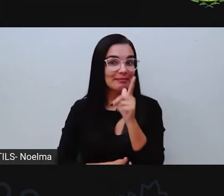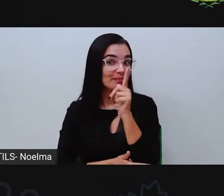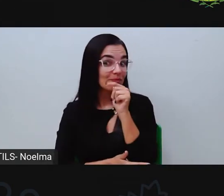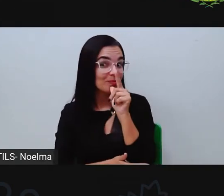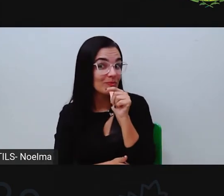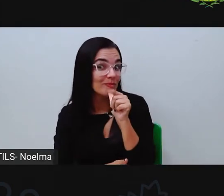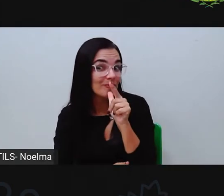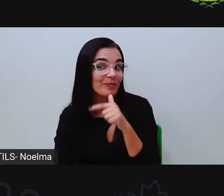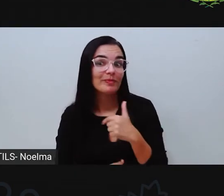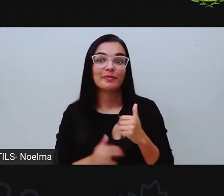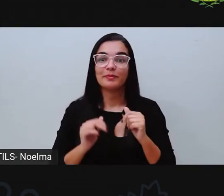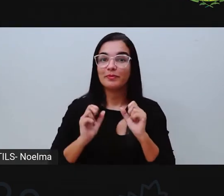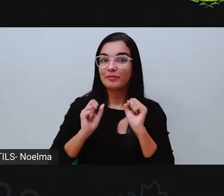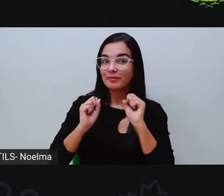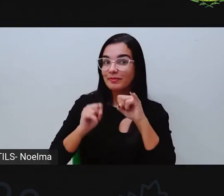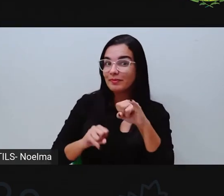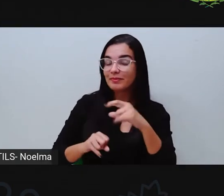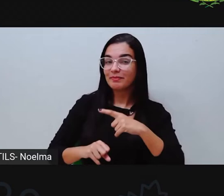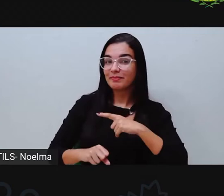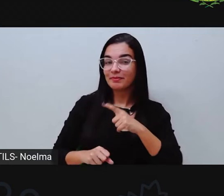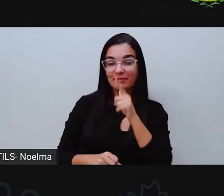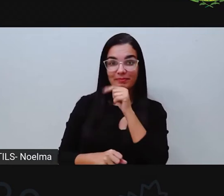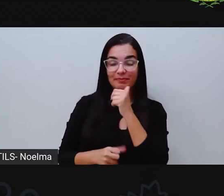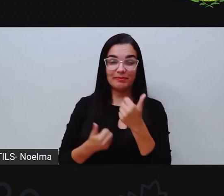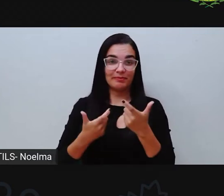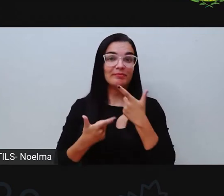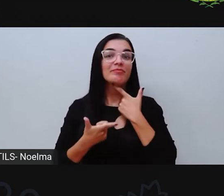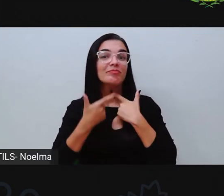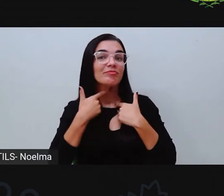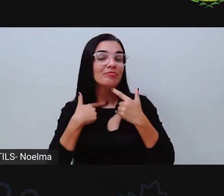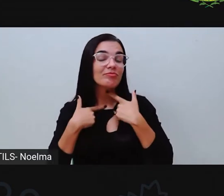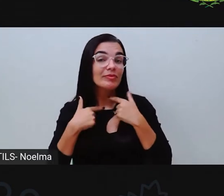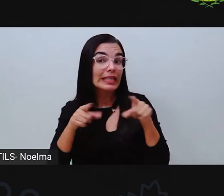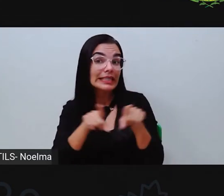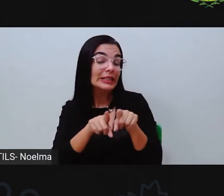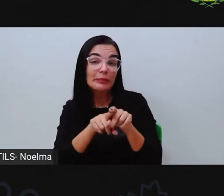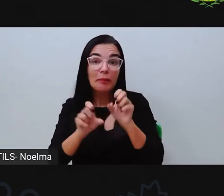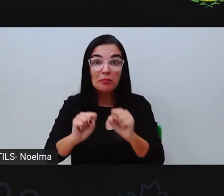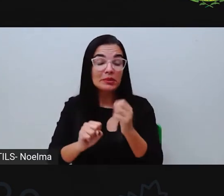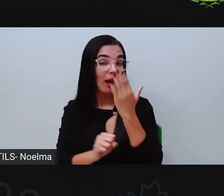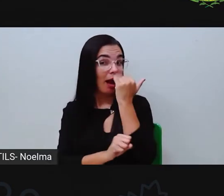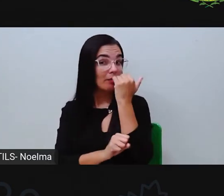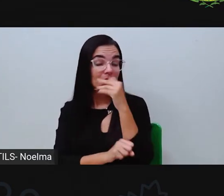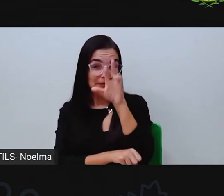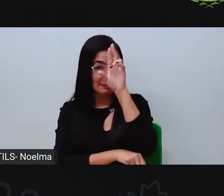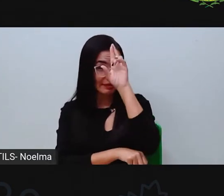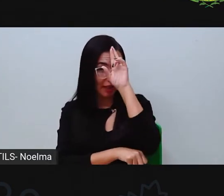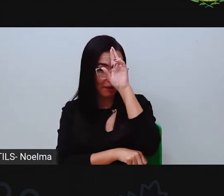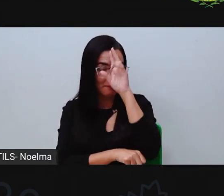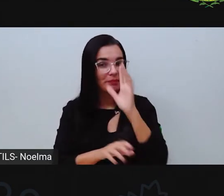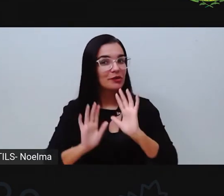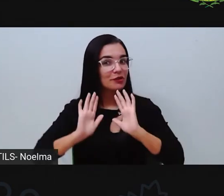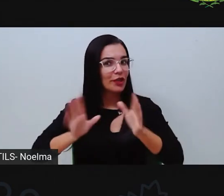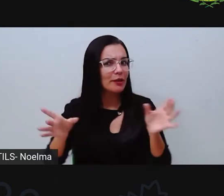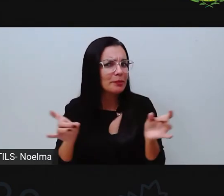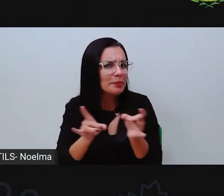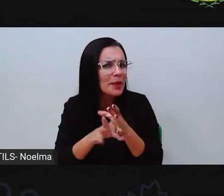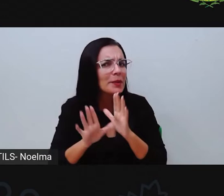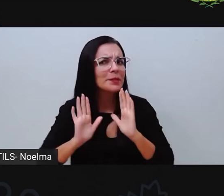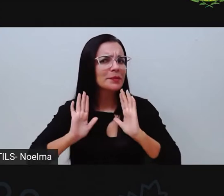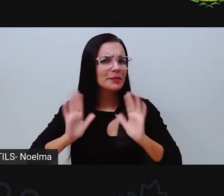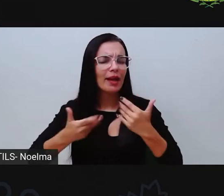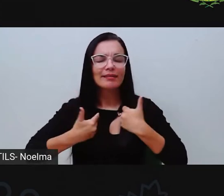água aí, quem está com sede, ou almoçar quem não almoçou. Eu espero que vocês já tenham feito tudo isso, já tenha